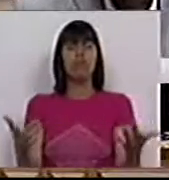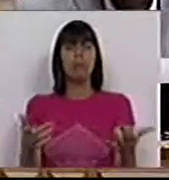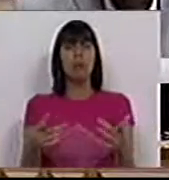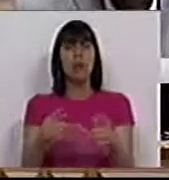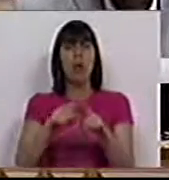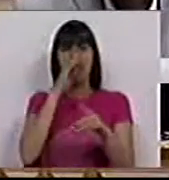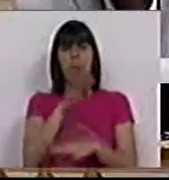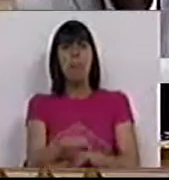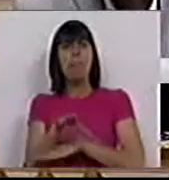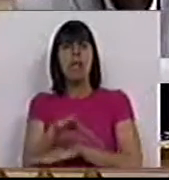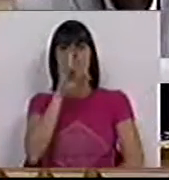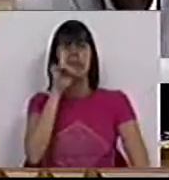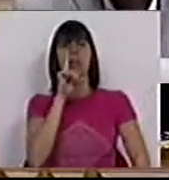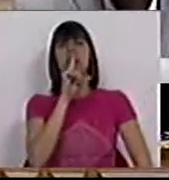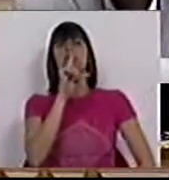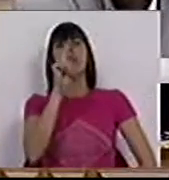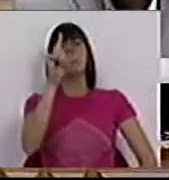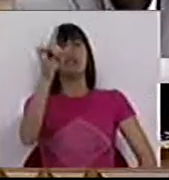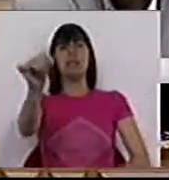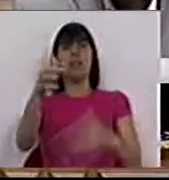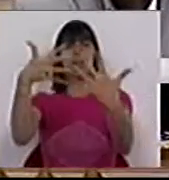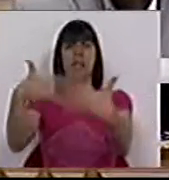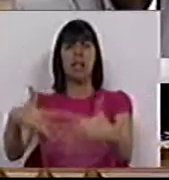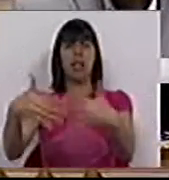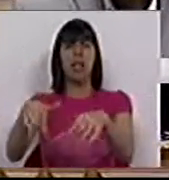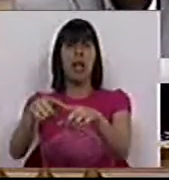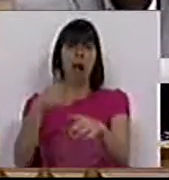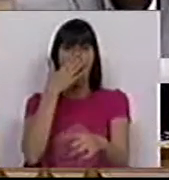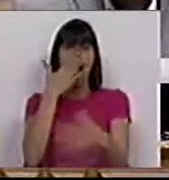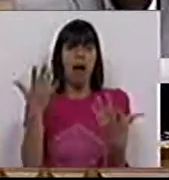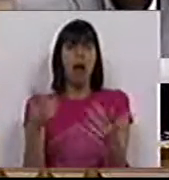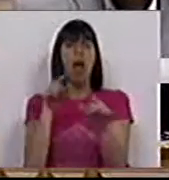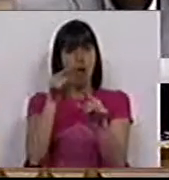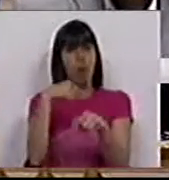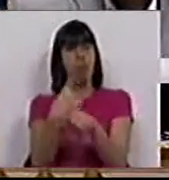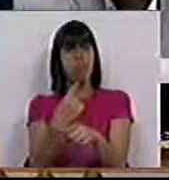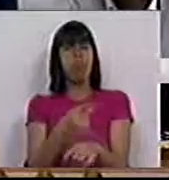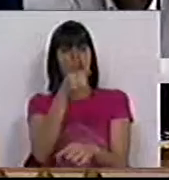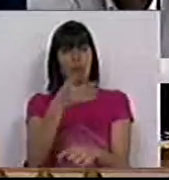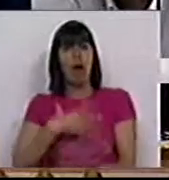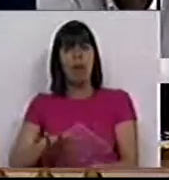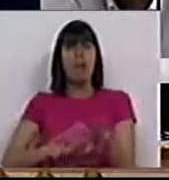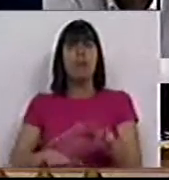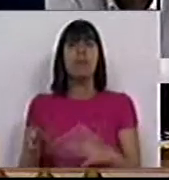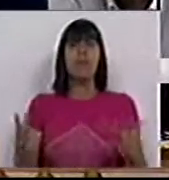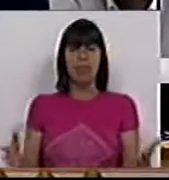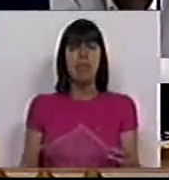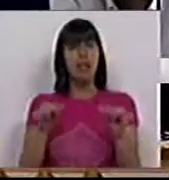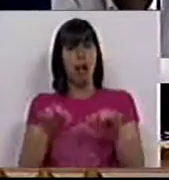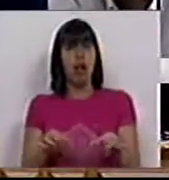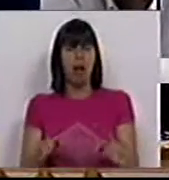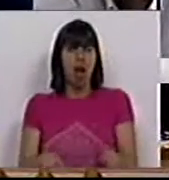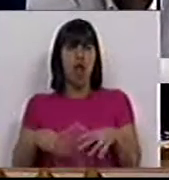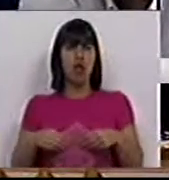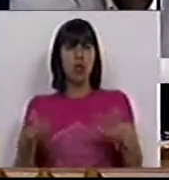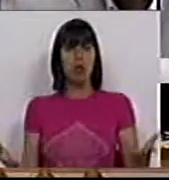um míssil de longo alcance sobre os sindicatos. E é isso que o Sr. também quer fazer e aqui